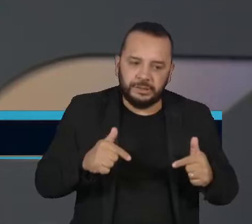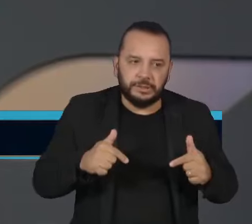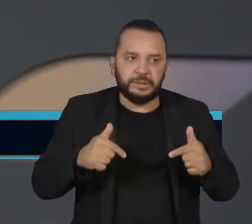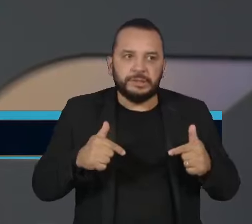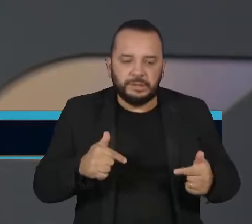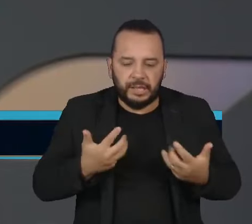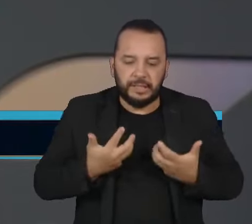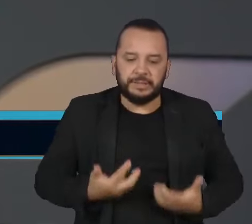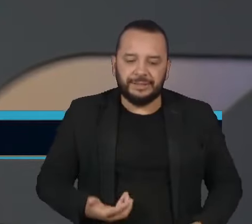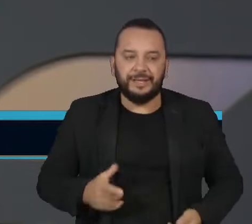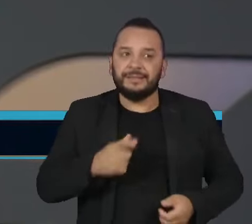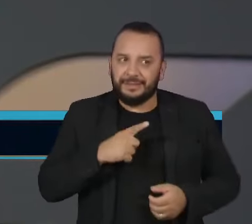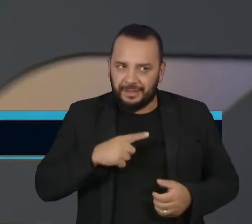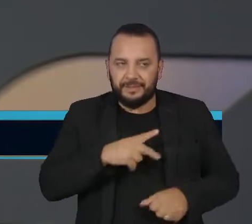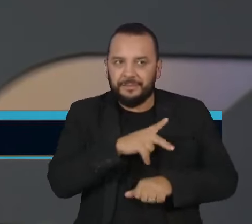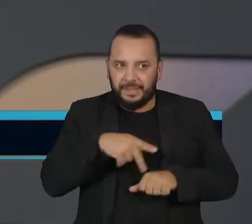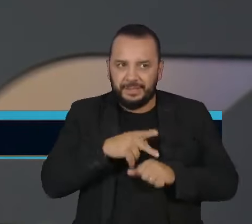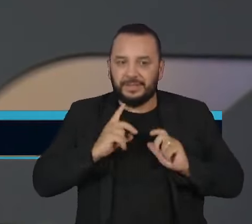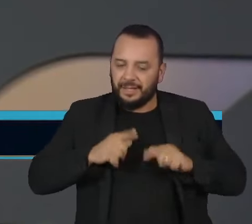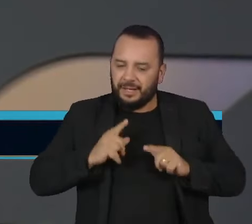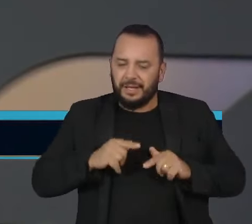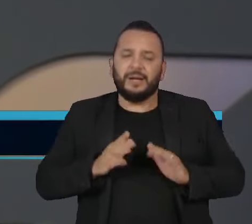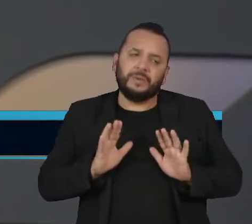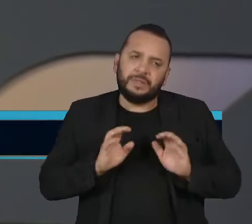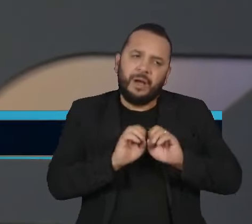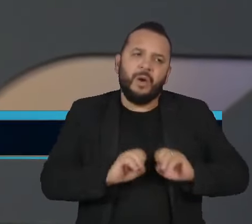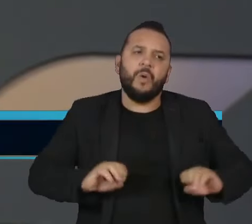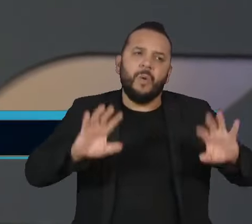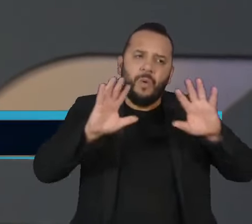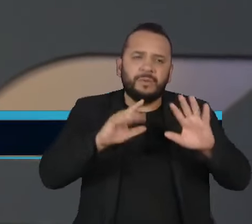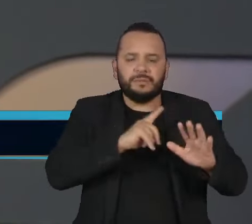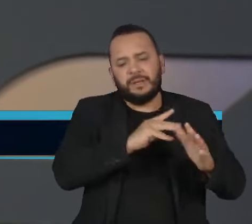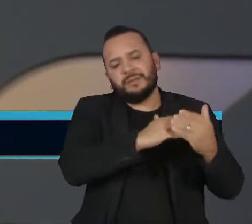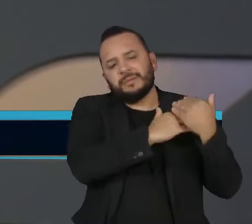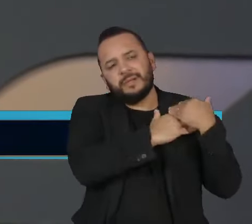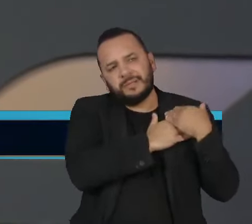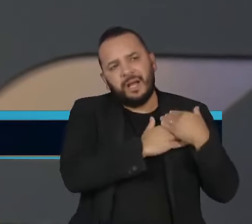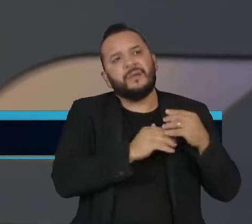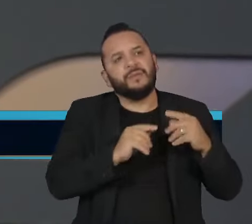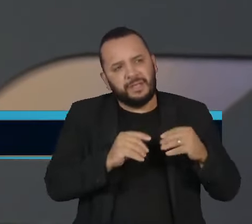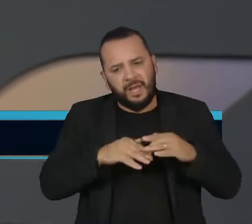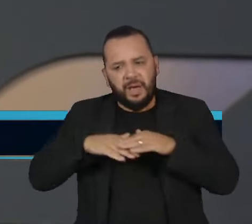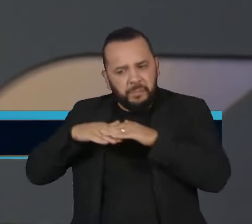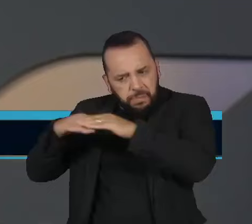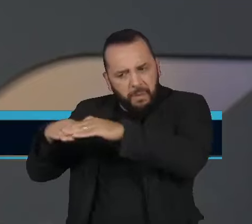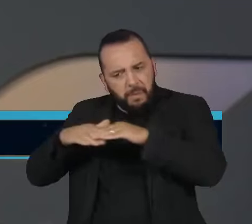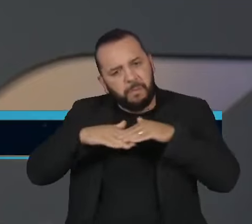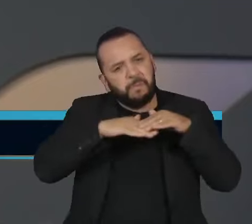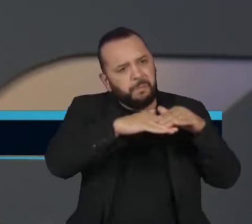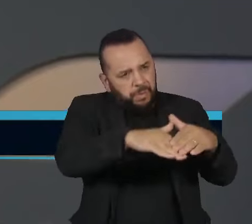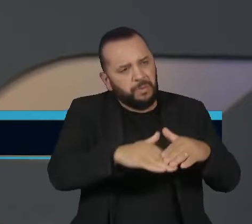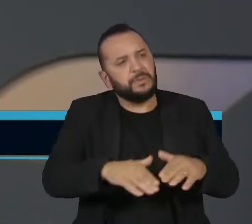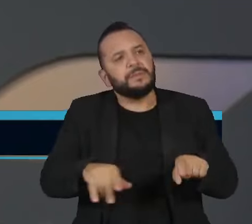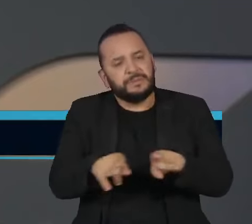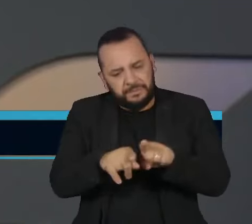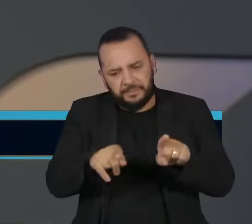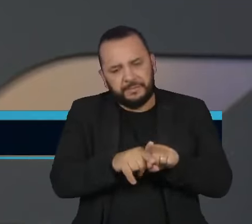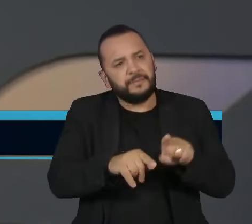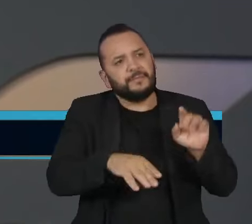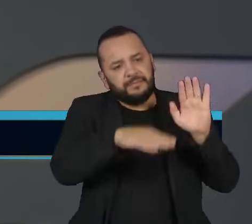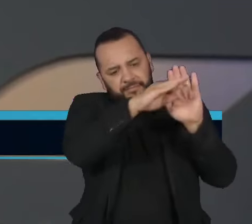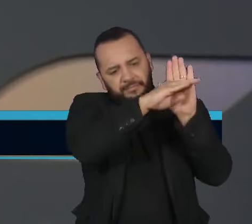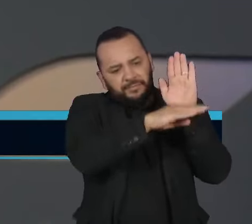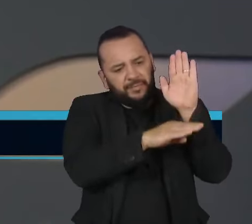tem um papel, e é o papel das Nações Unidas, é questionar nesses casos e colocar essas